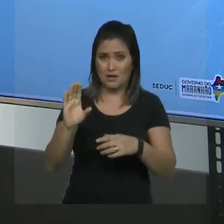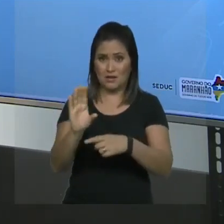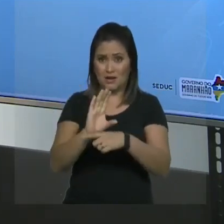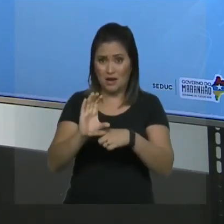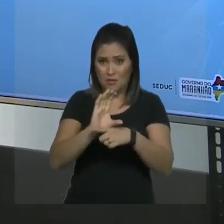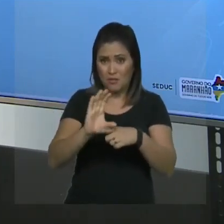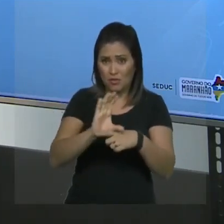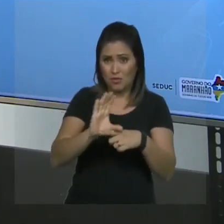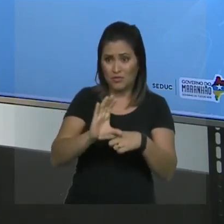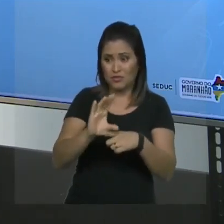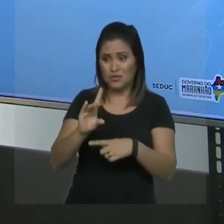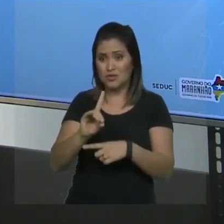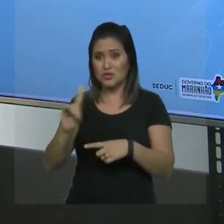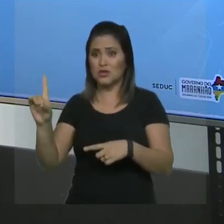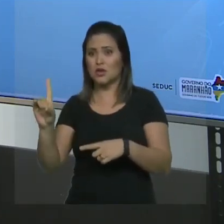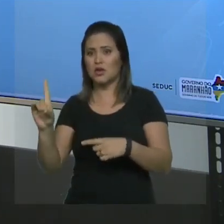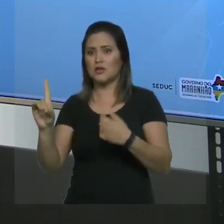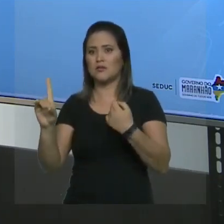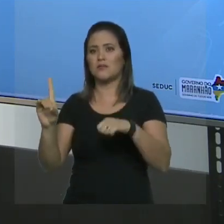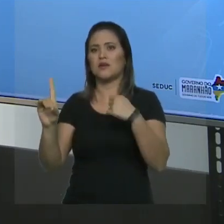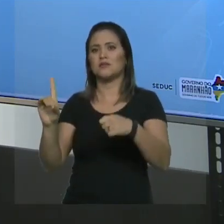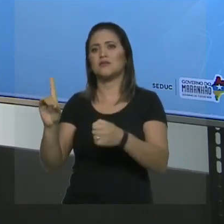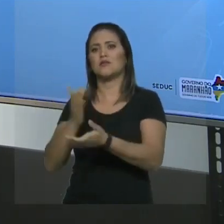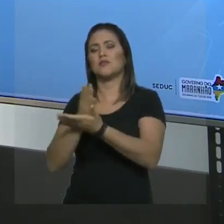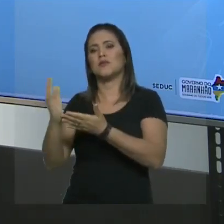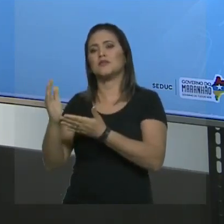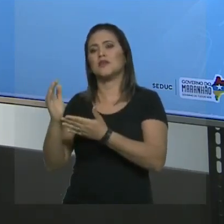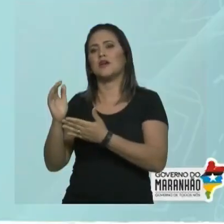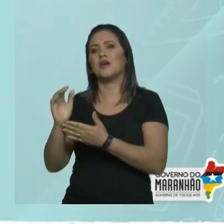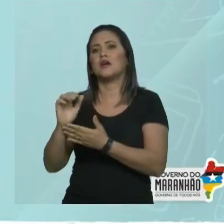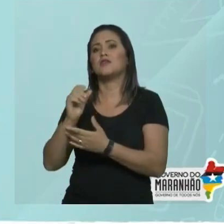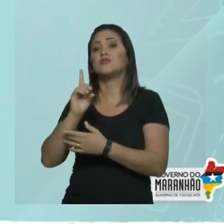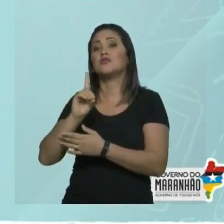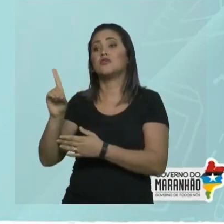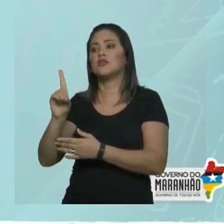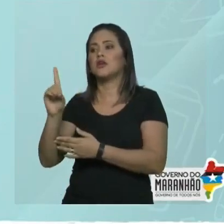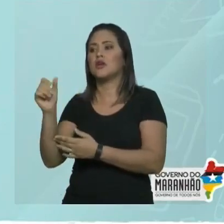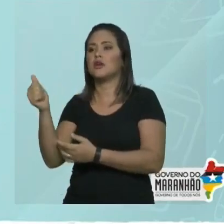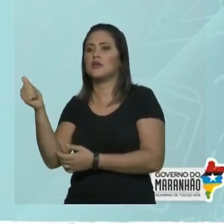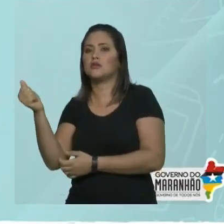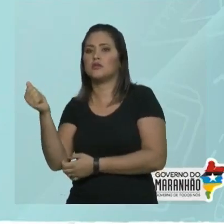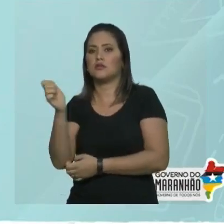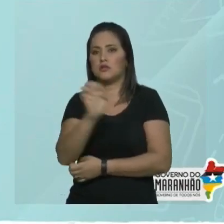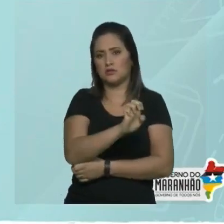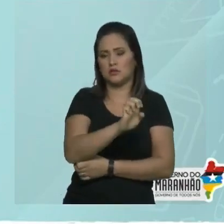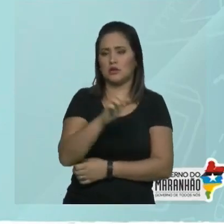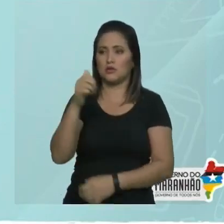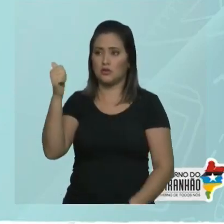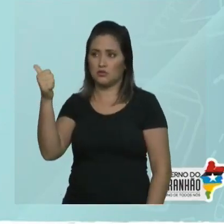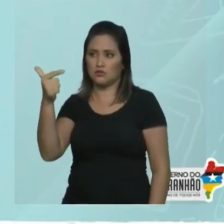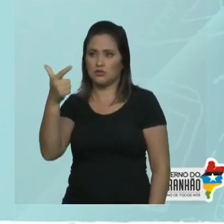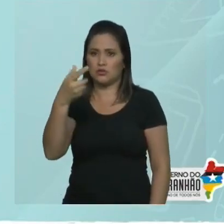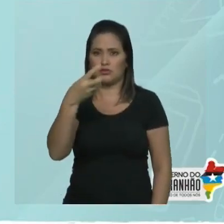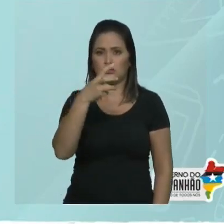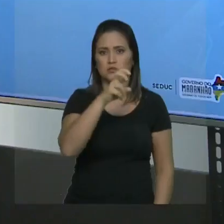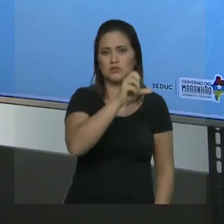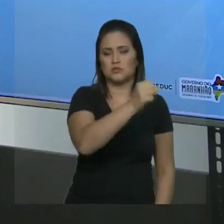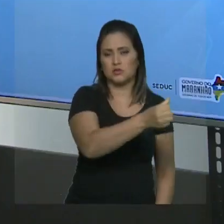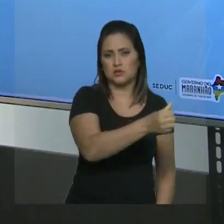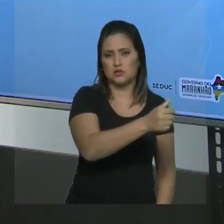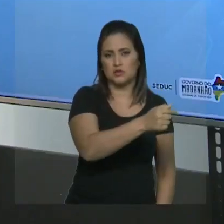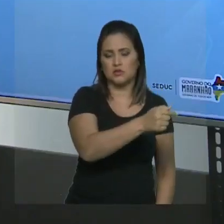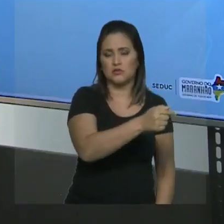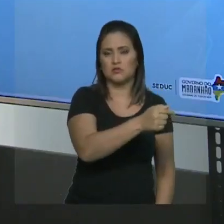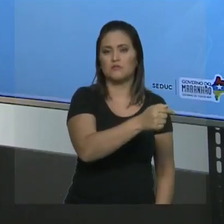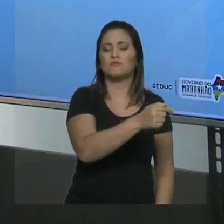Vamos numerar? Numerando a cadeia. Um, dois, três, quatro, cinco, seis, sete. Então, achamos a